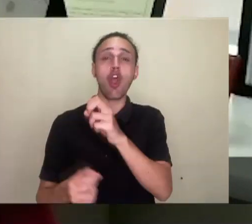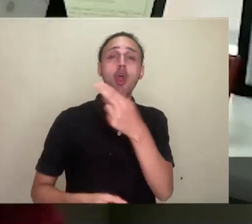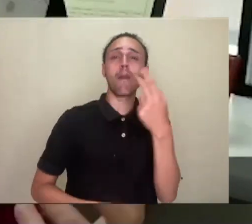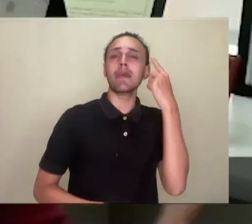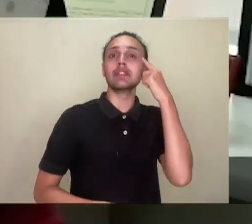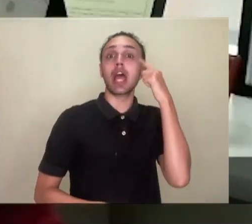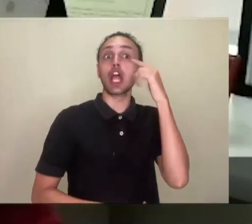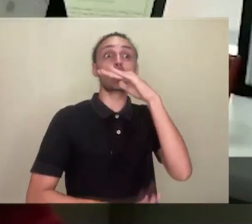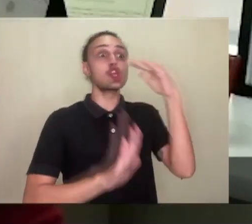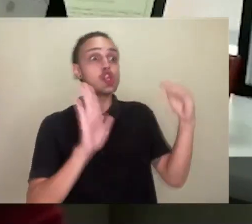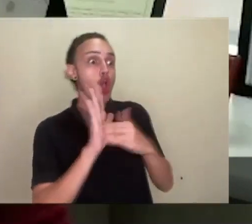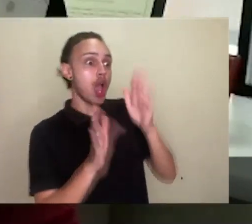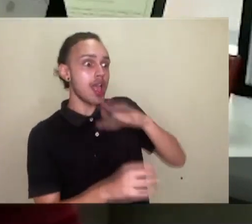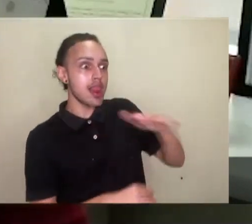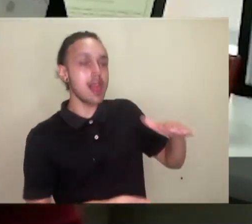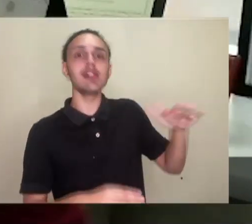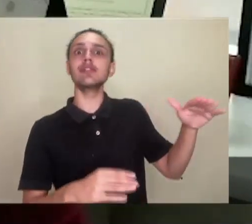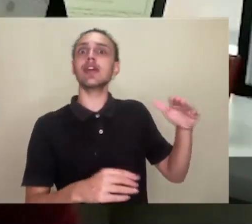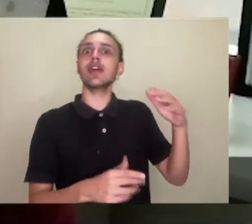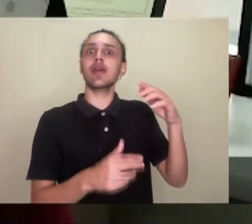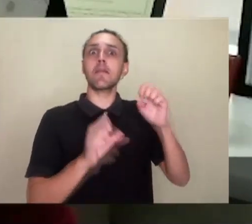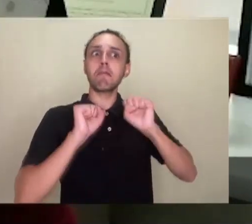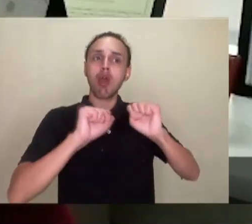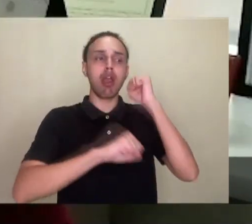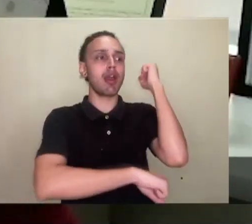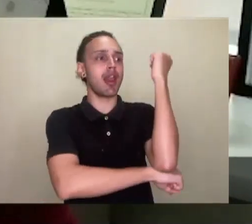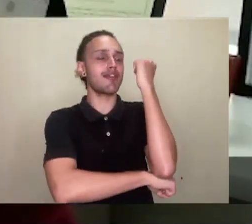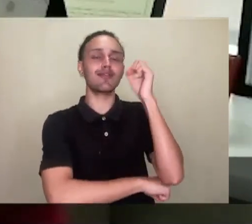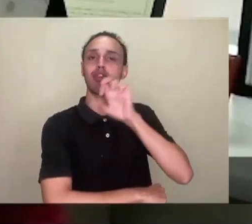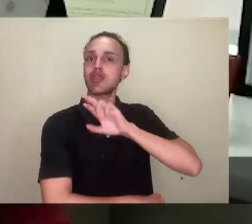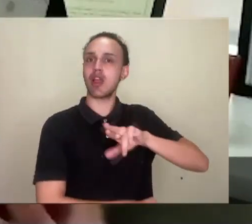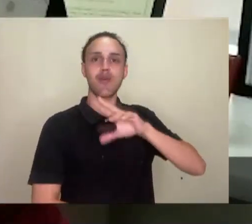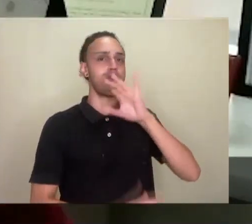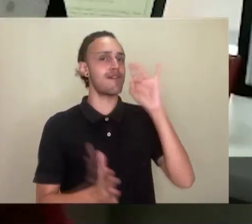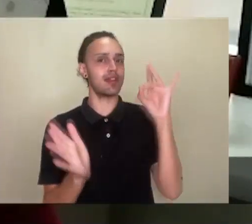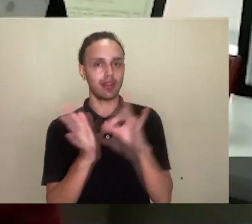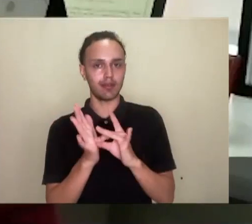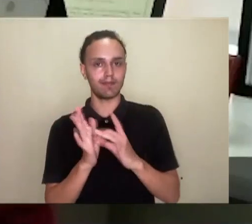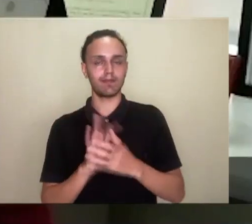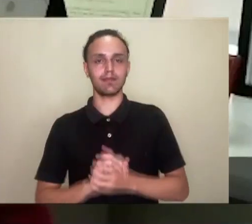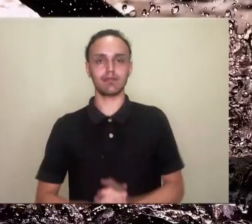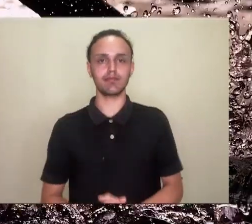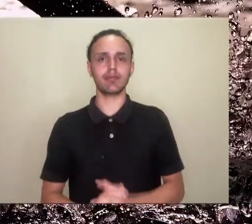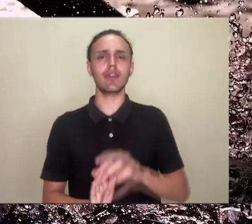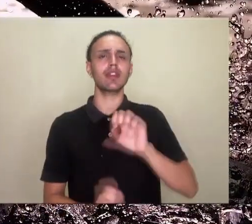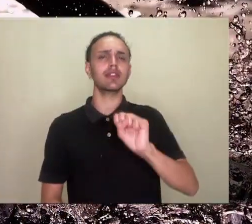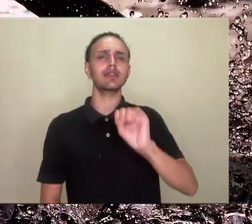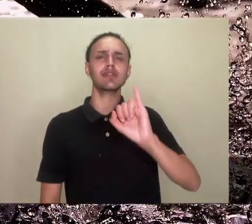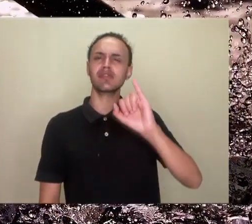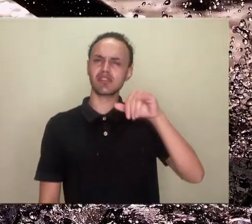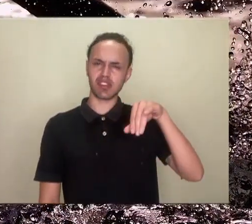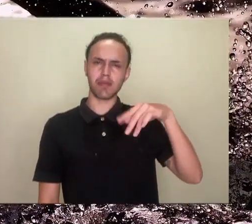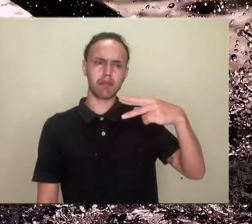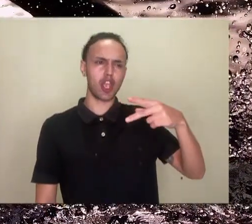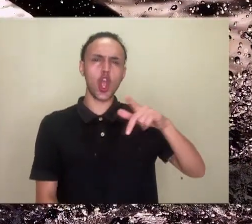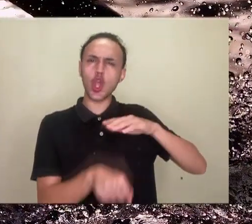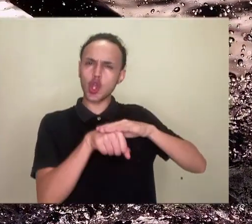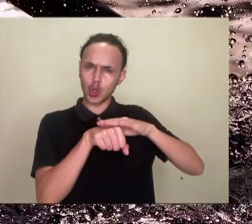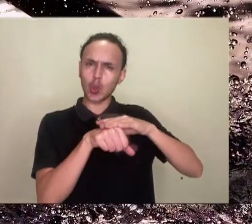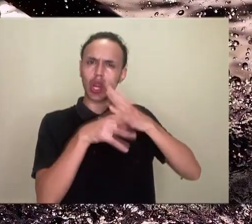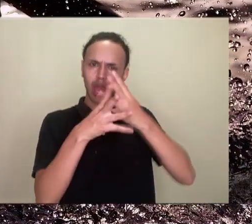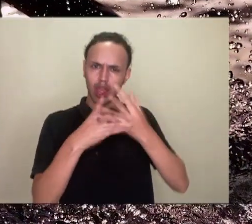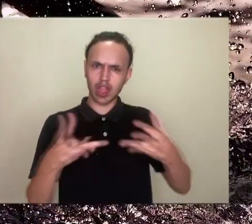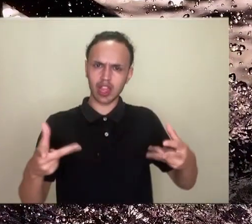verdade, ou você achar que agora todas as crianças vão ter covid grave, isso também não é verdade. A síndrome inflamatória,